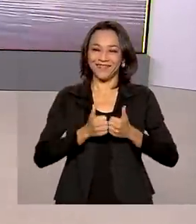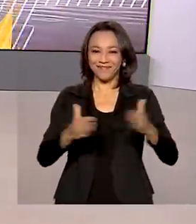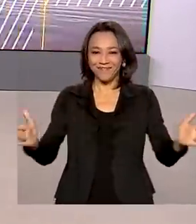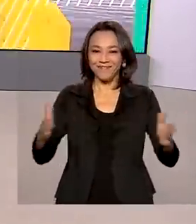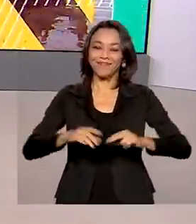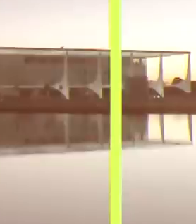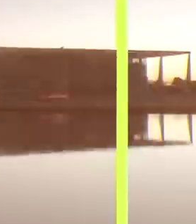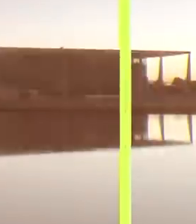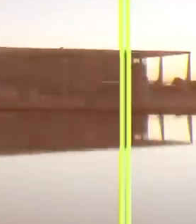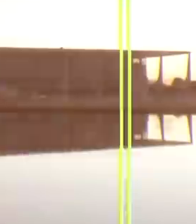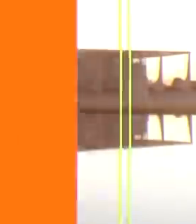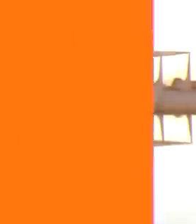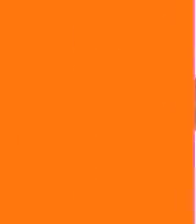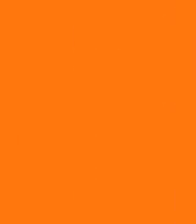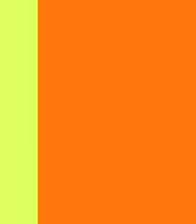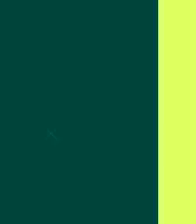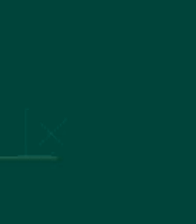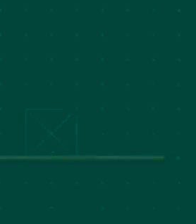no ar.